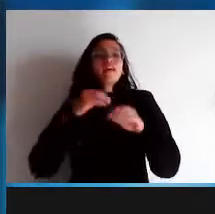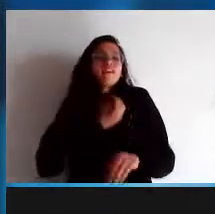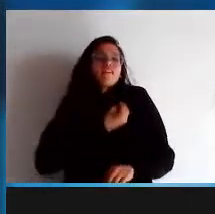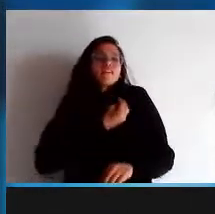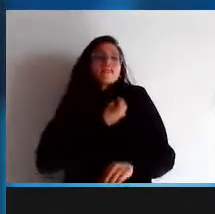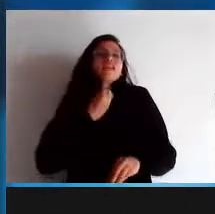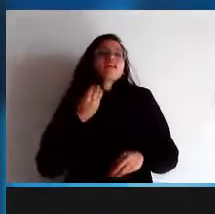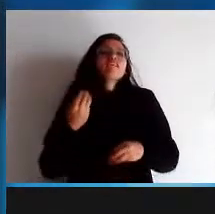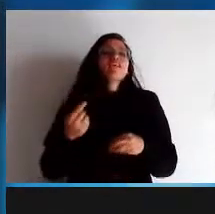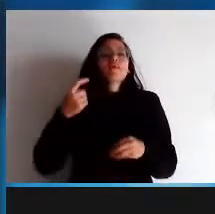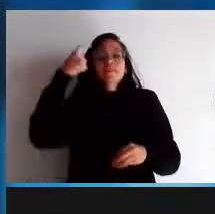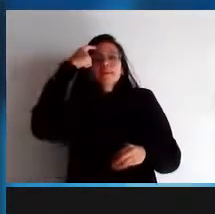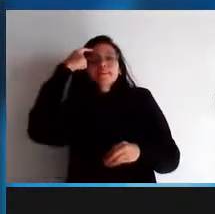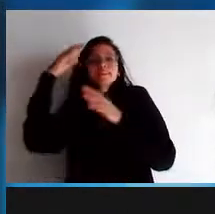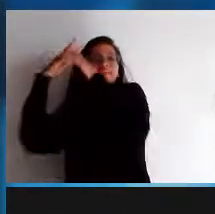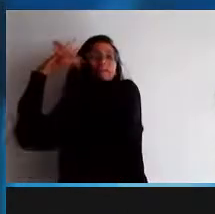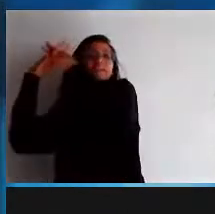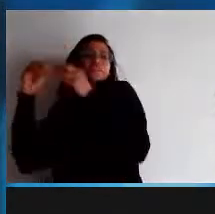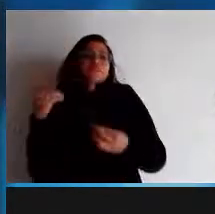acaba também